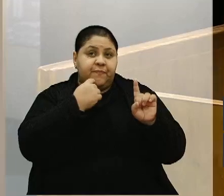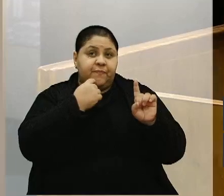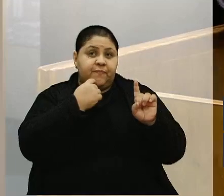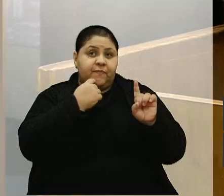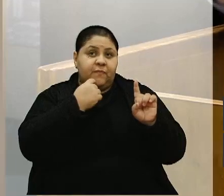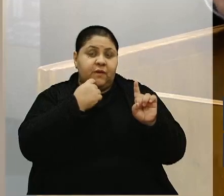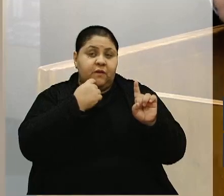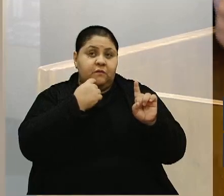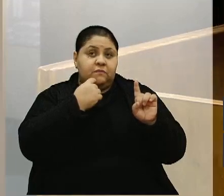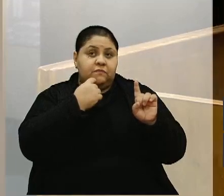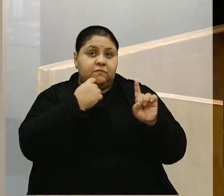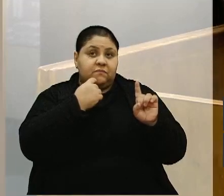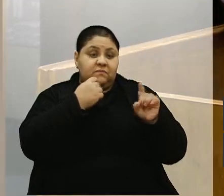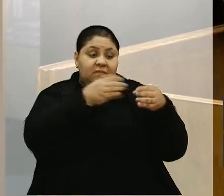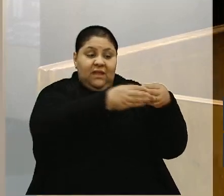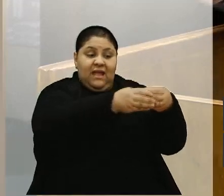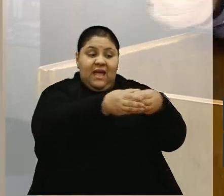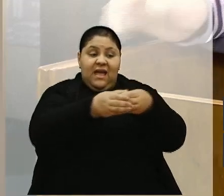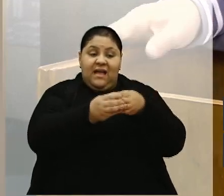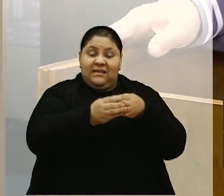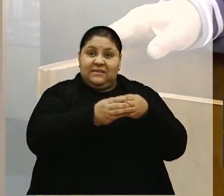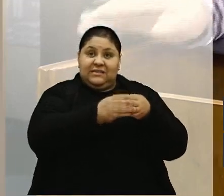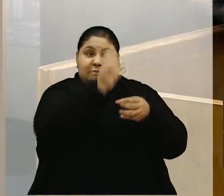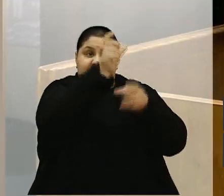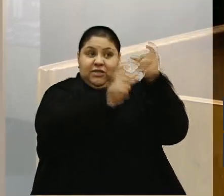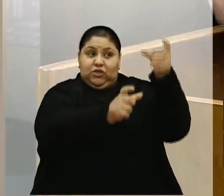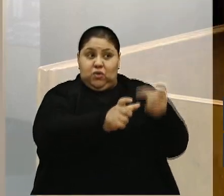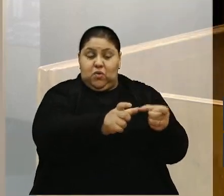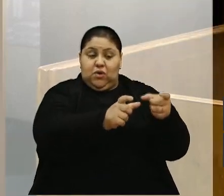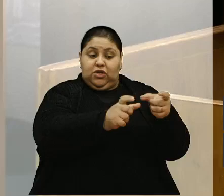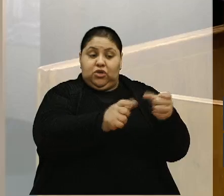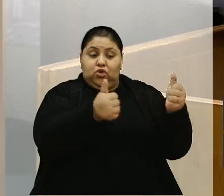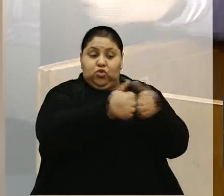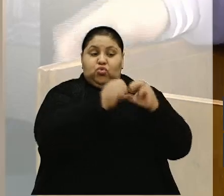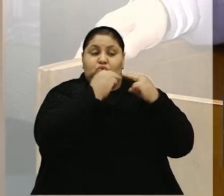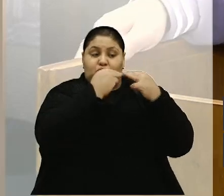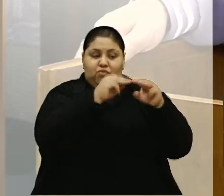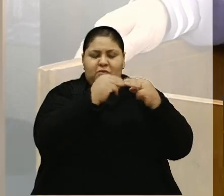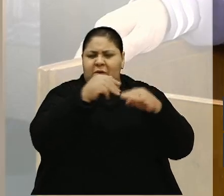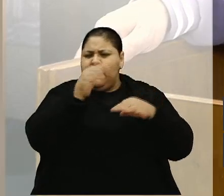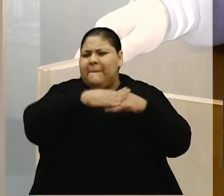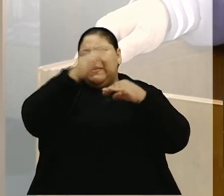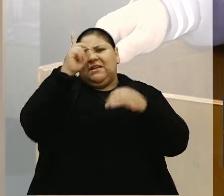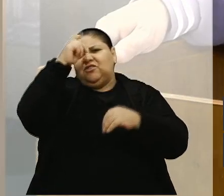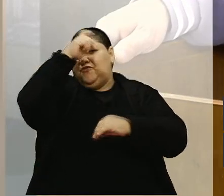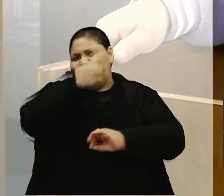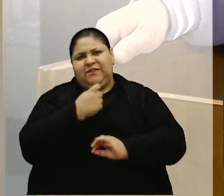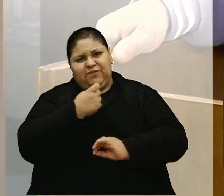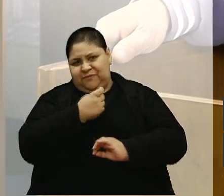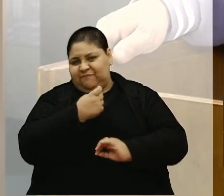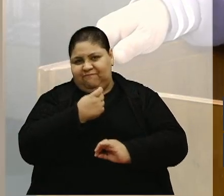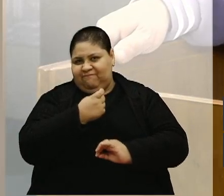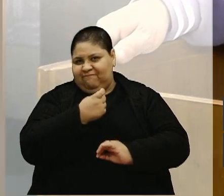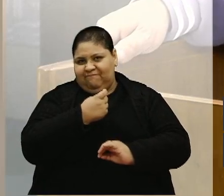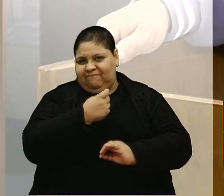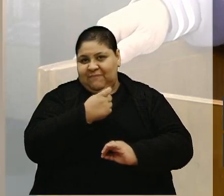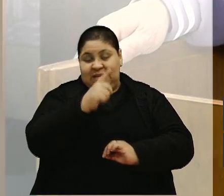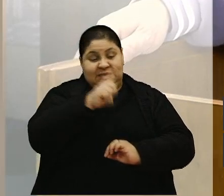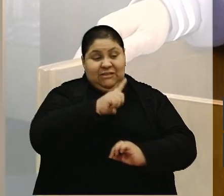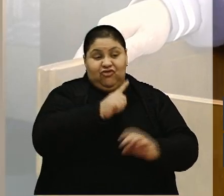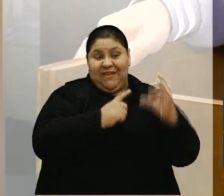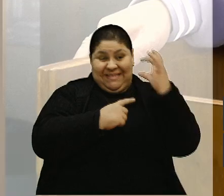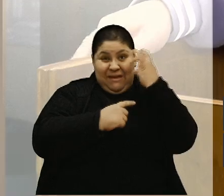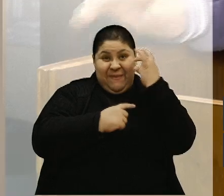se não fossem eles, além de todo esse maquinário, seria muito pior. Seria muito pior.